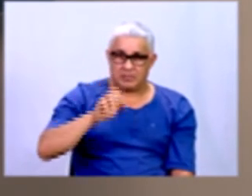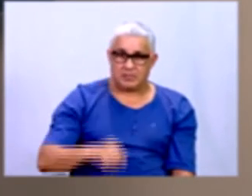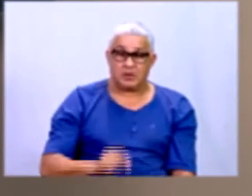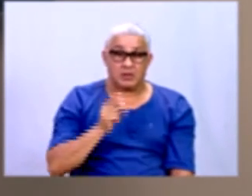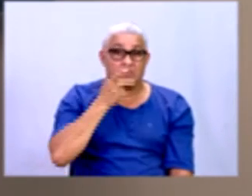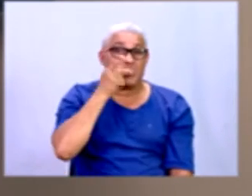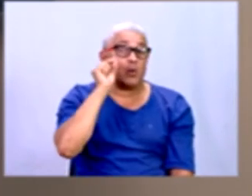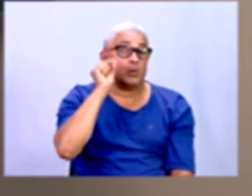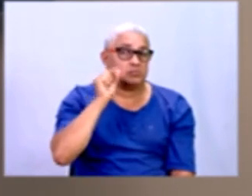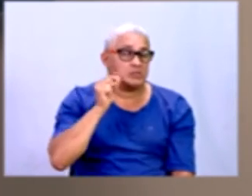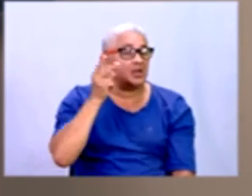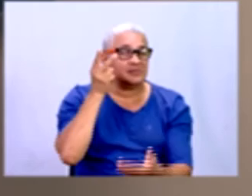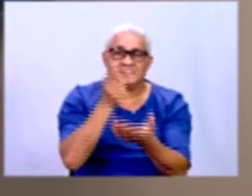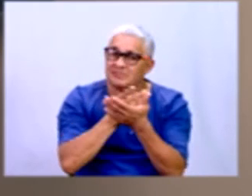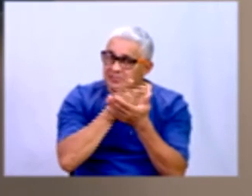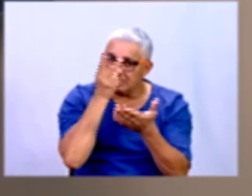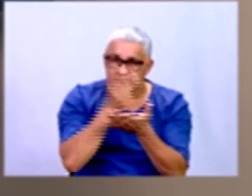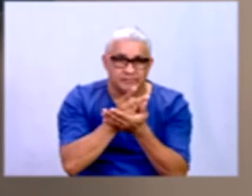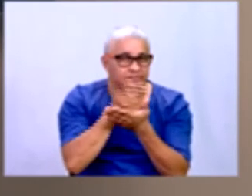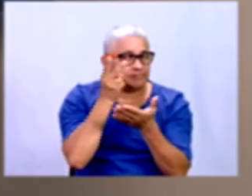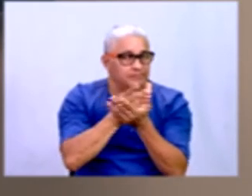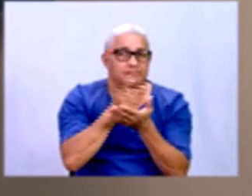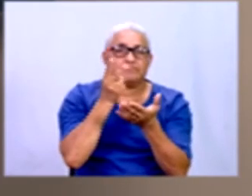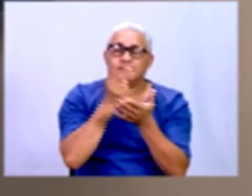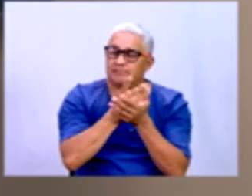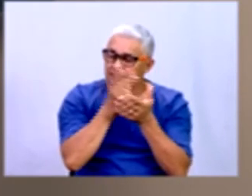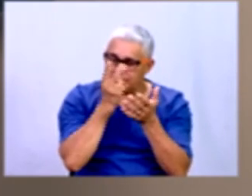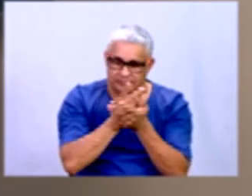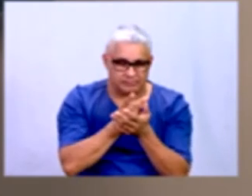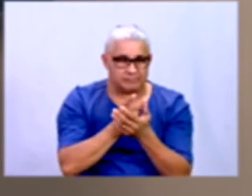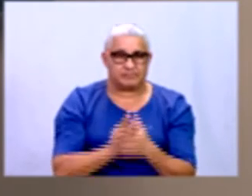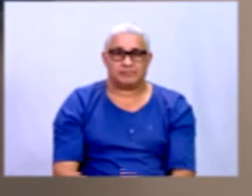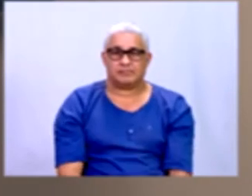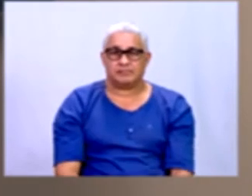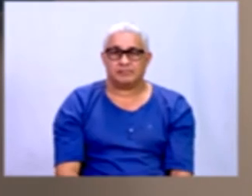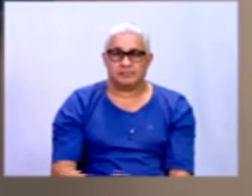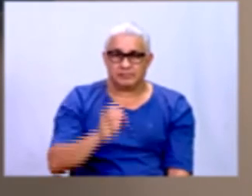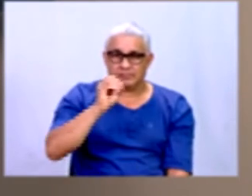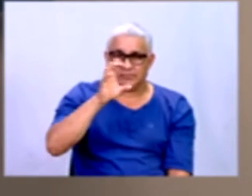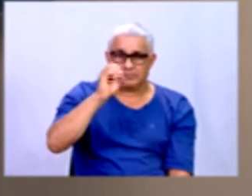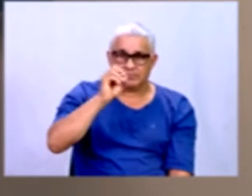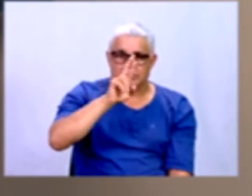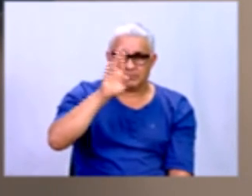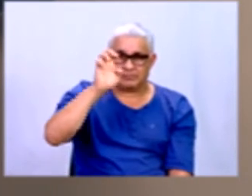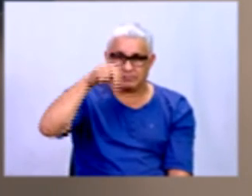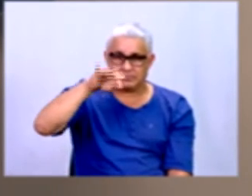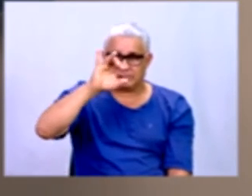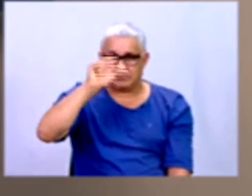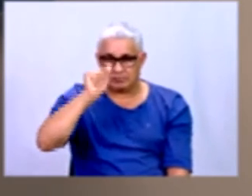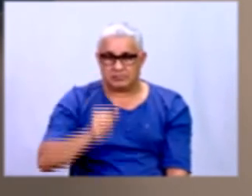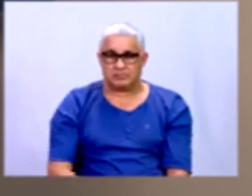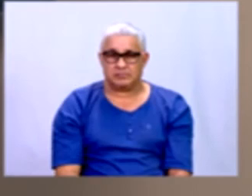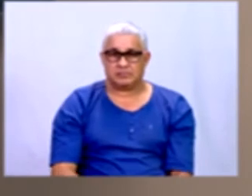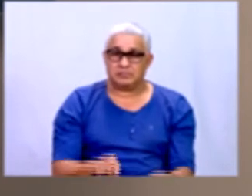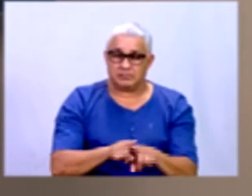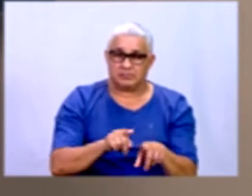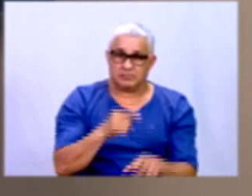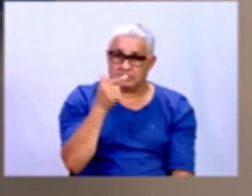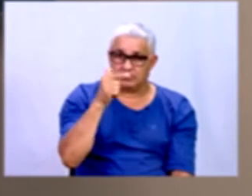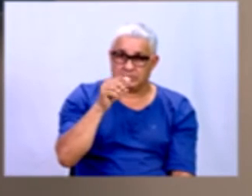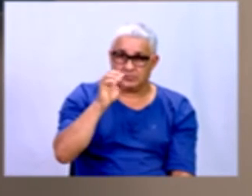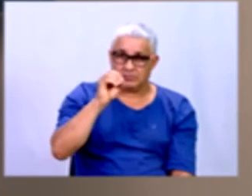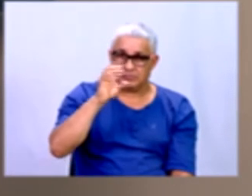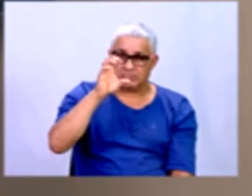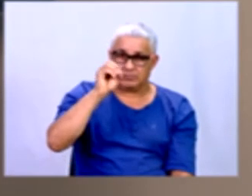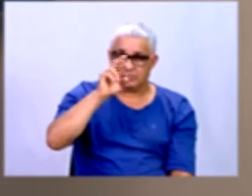falando da mesma coisa, a ocorrência e a não ocorrência. A gente está